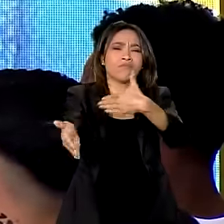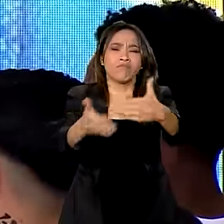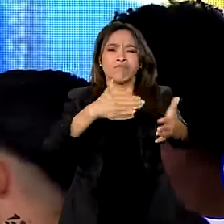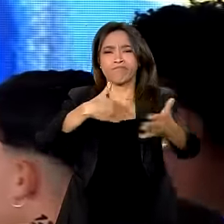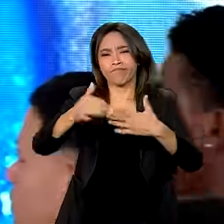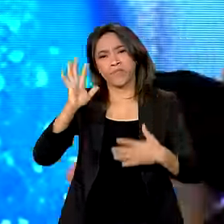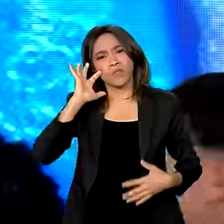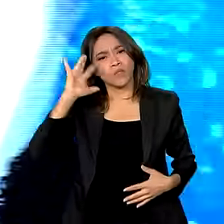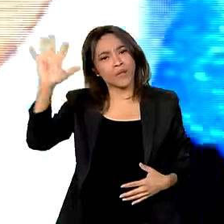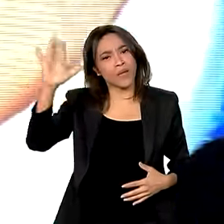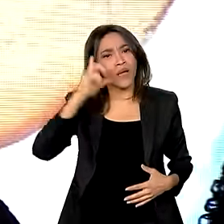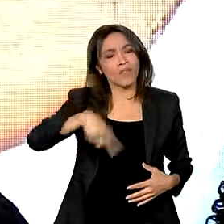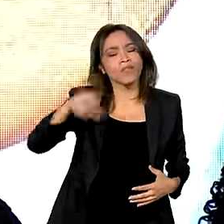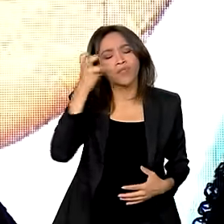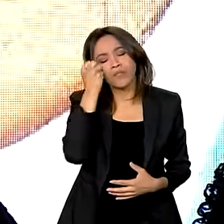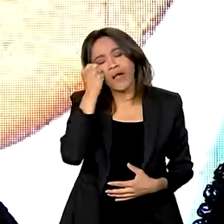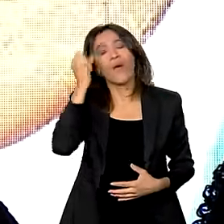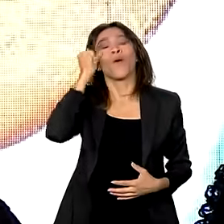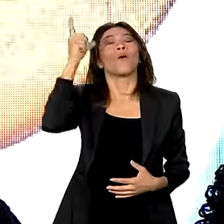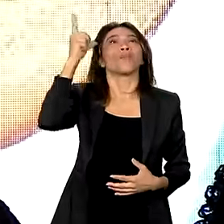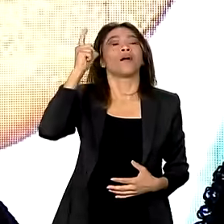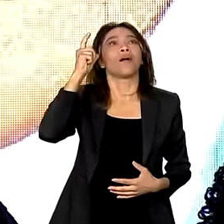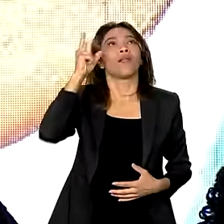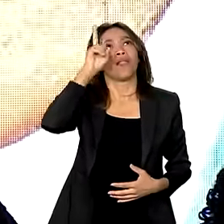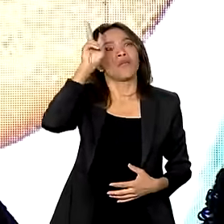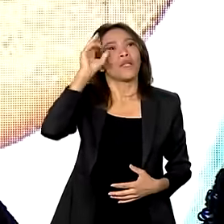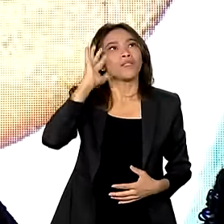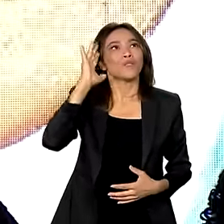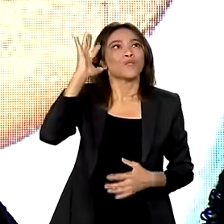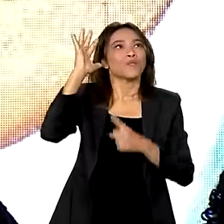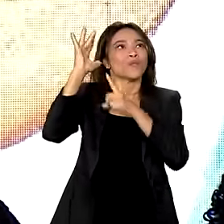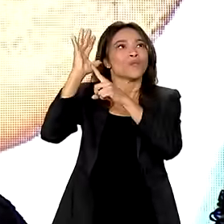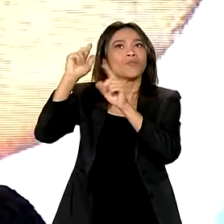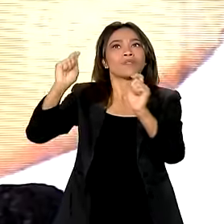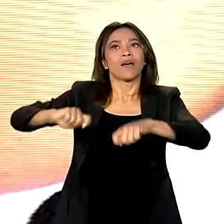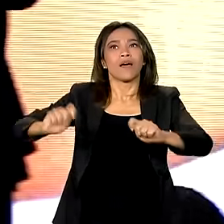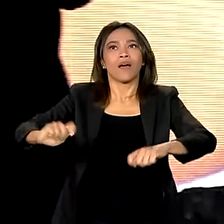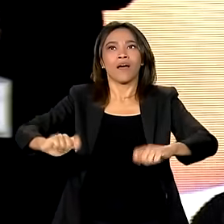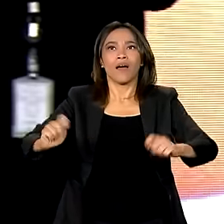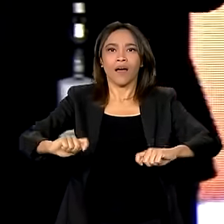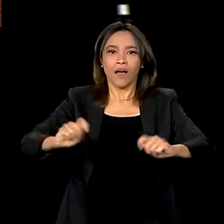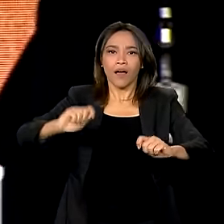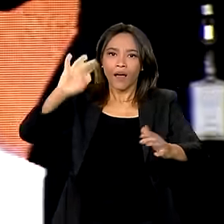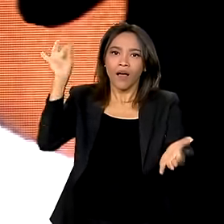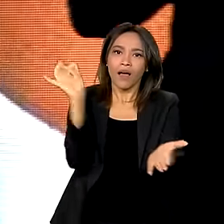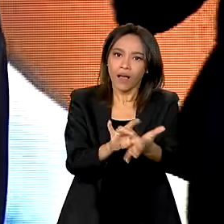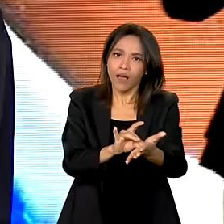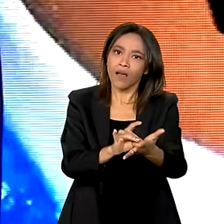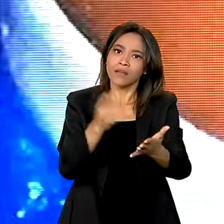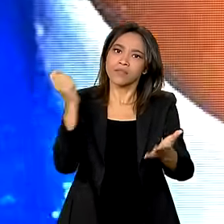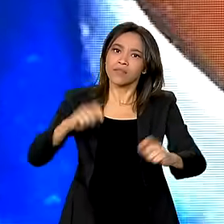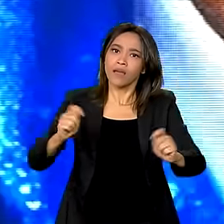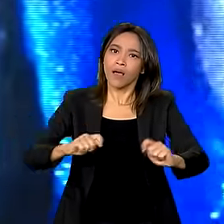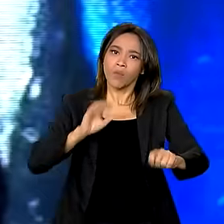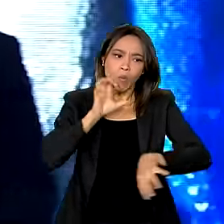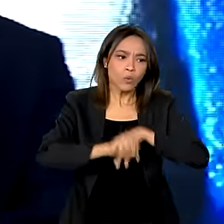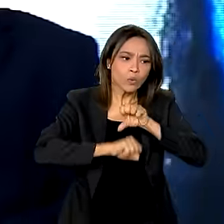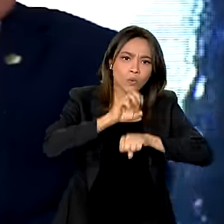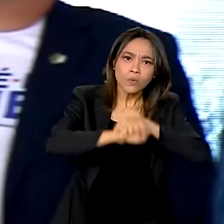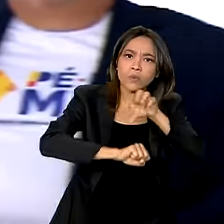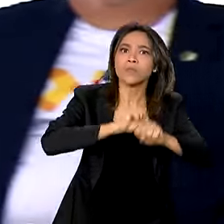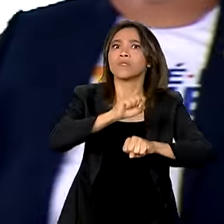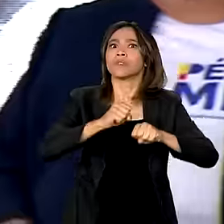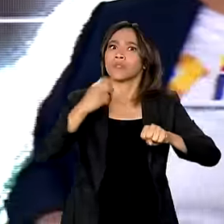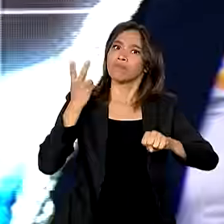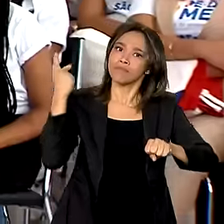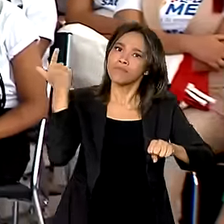e quando acordar, lembrar desse sonho e tornar esse sonho uma busca. Uma busca na vida